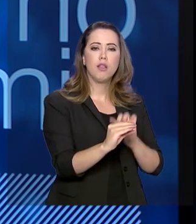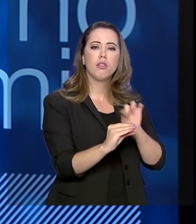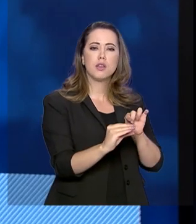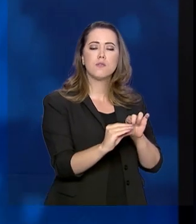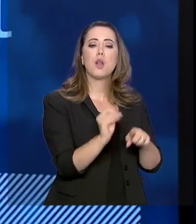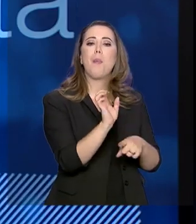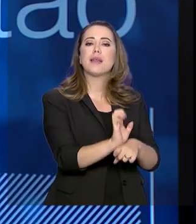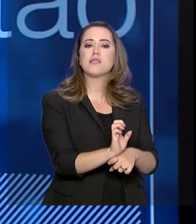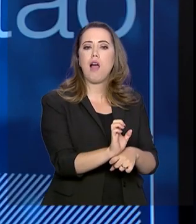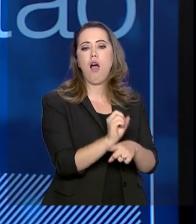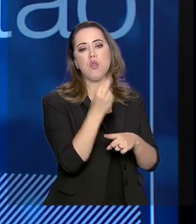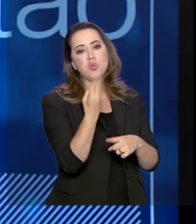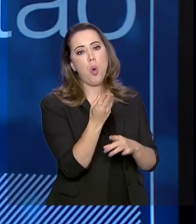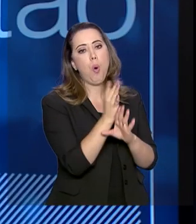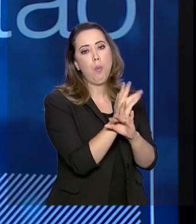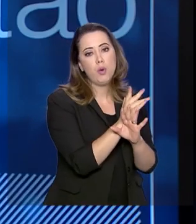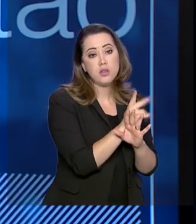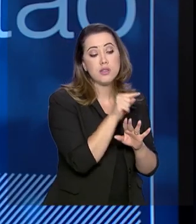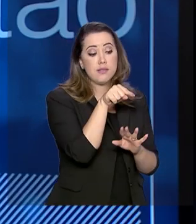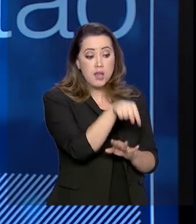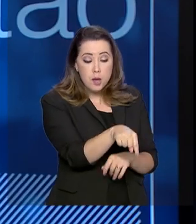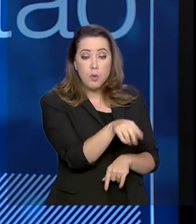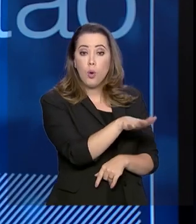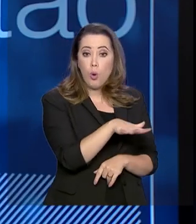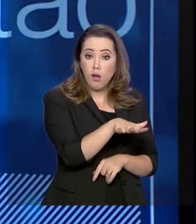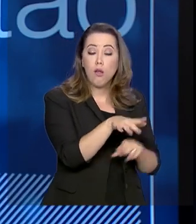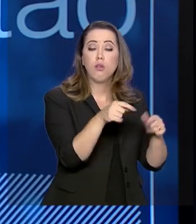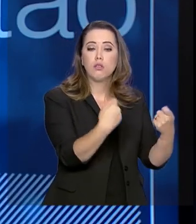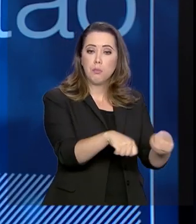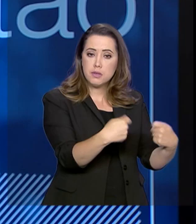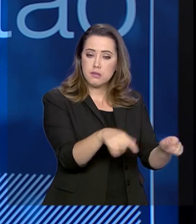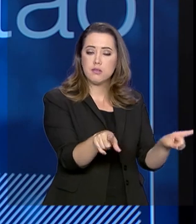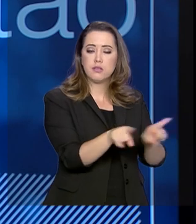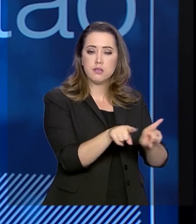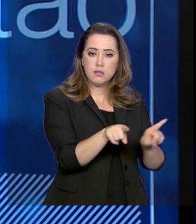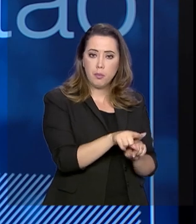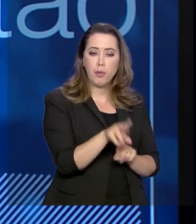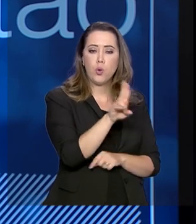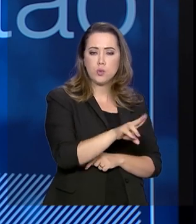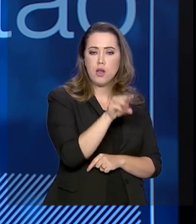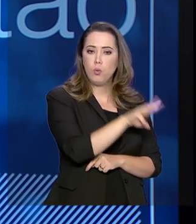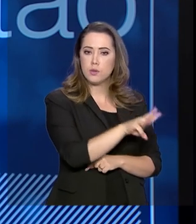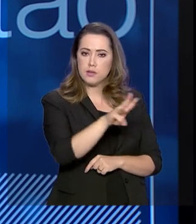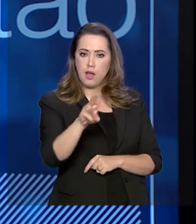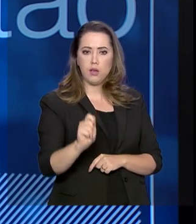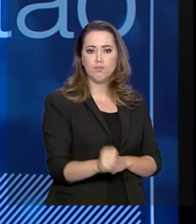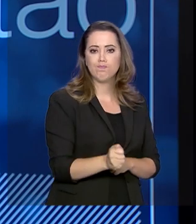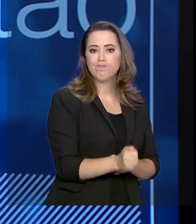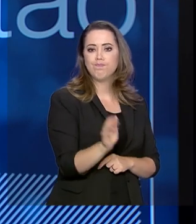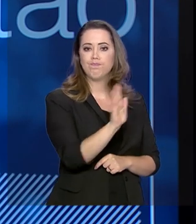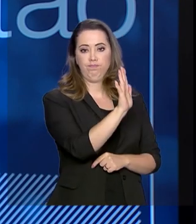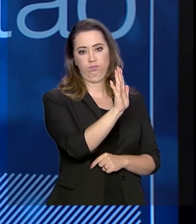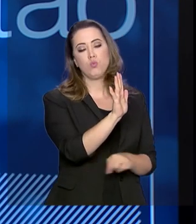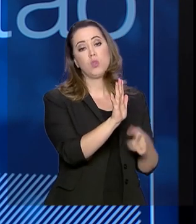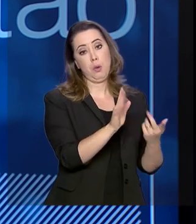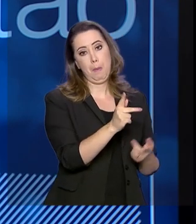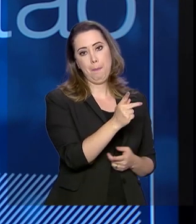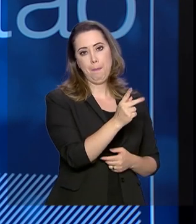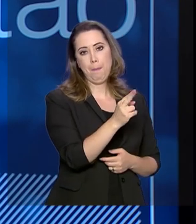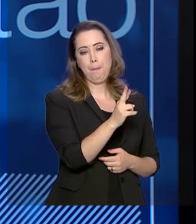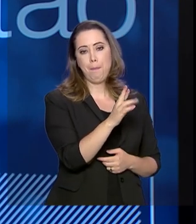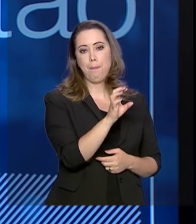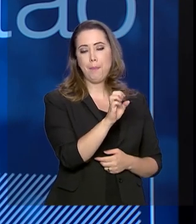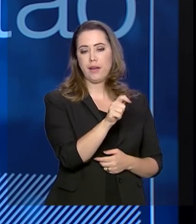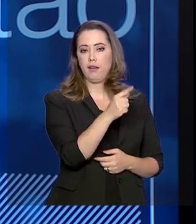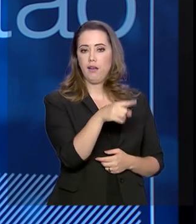executado lá na ponta, também por meio de pregão eletrônico. Então, com isso, a gente espera disseminar essa modalidade nos estados